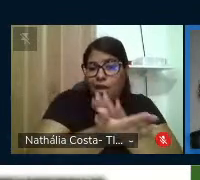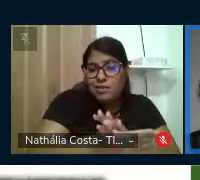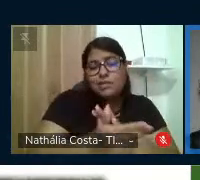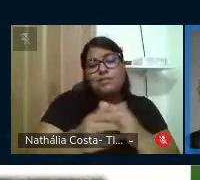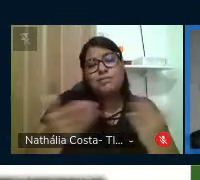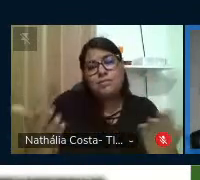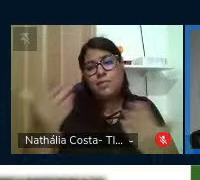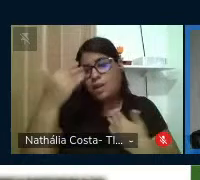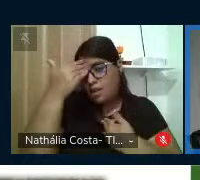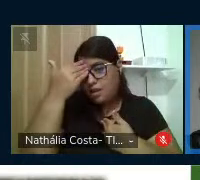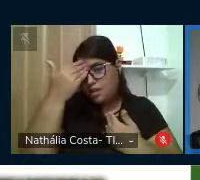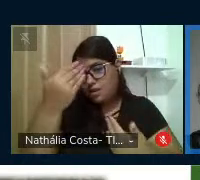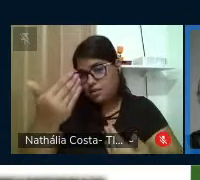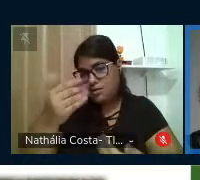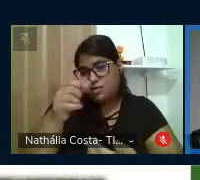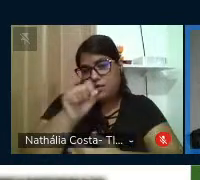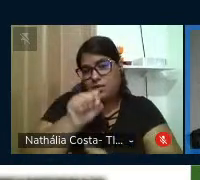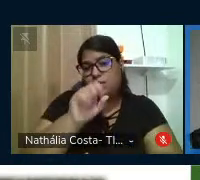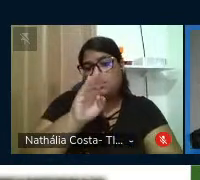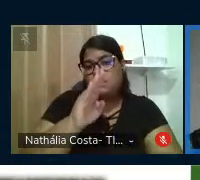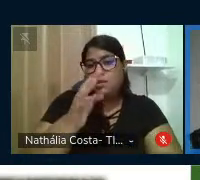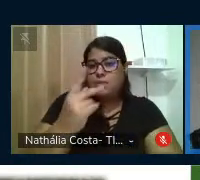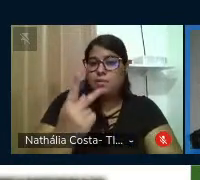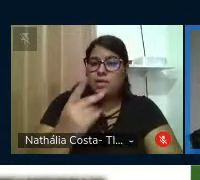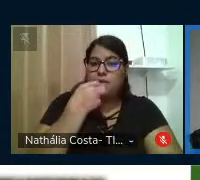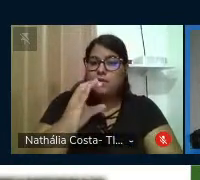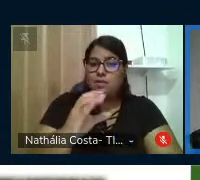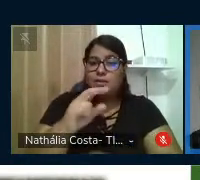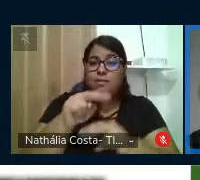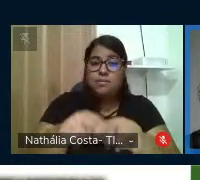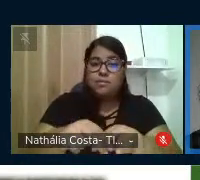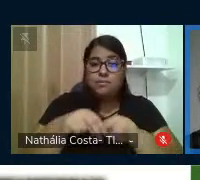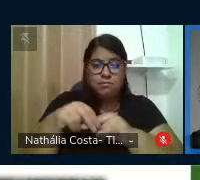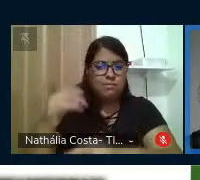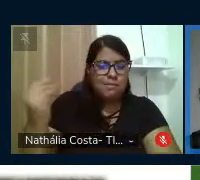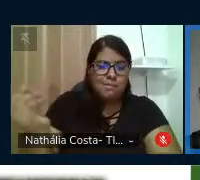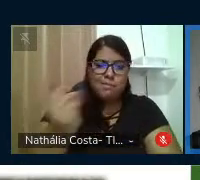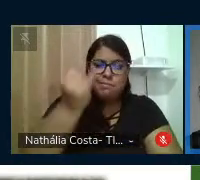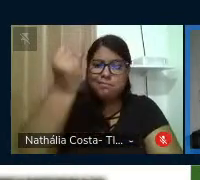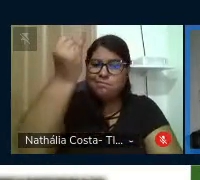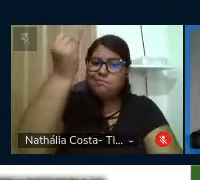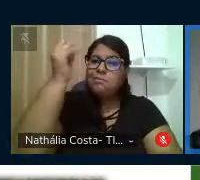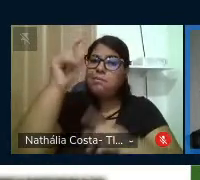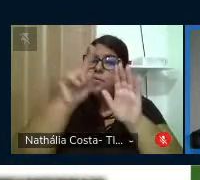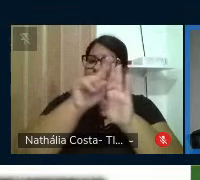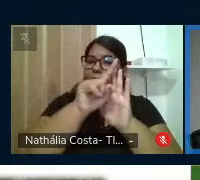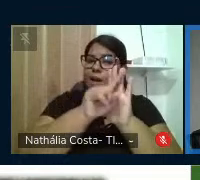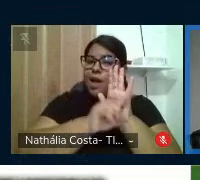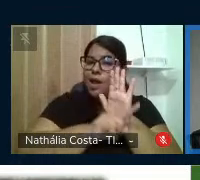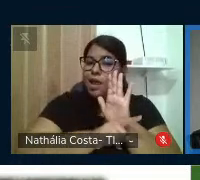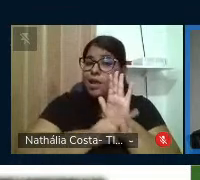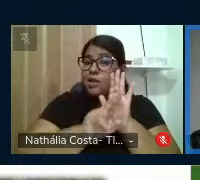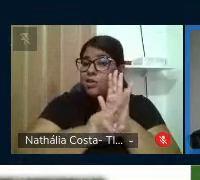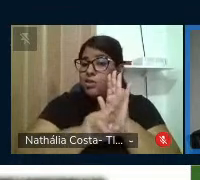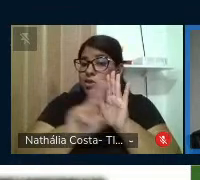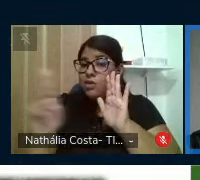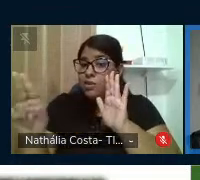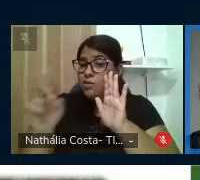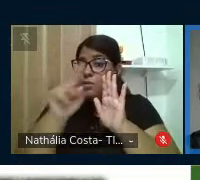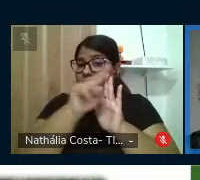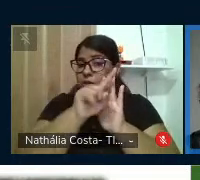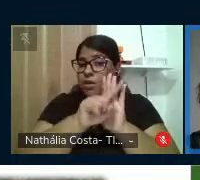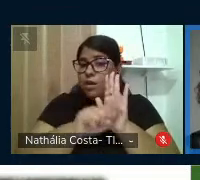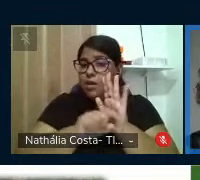agradecimentos a SBPC por meio do importante programa denominado Programa